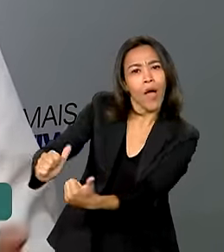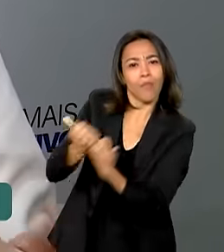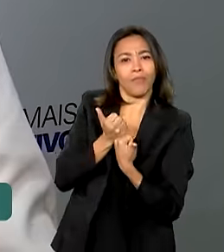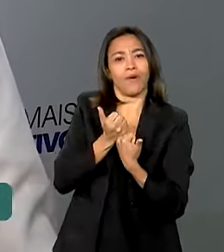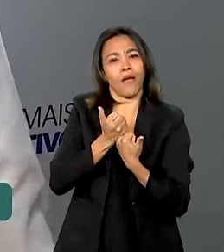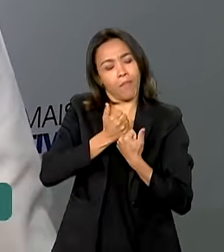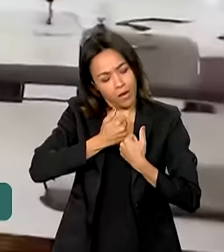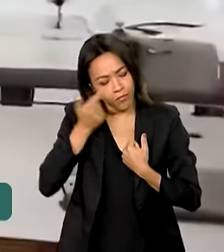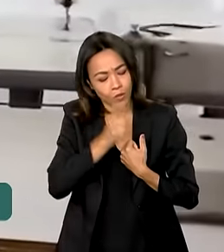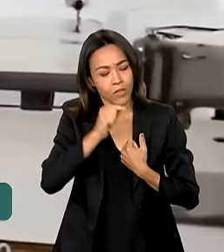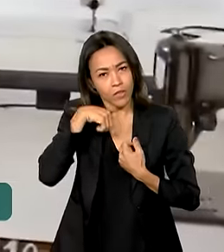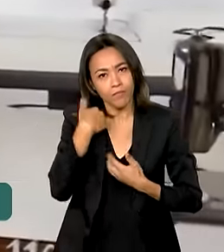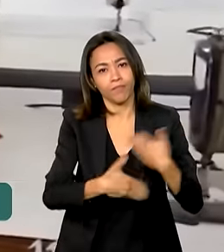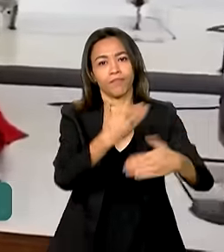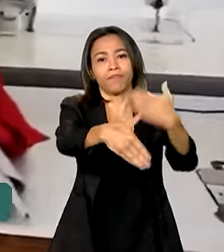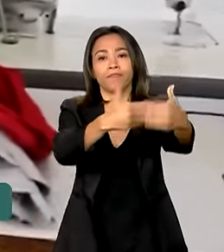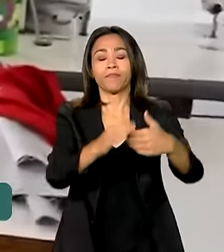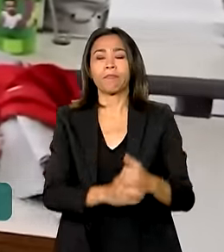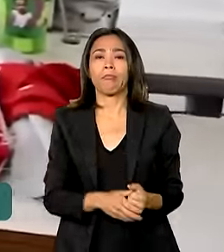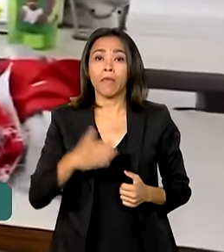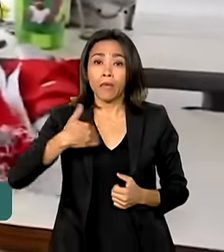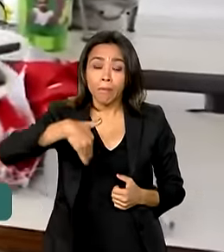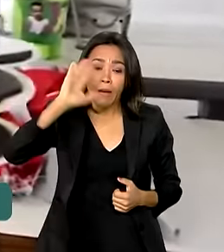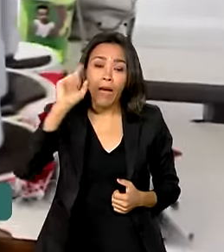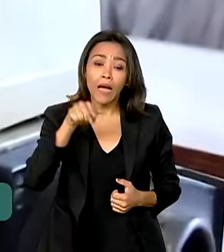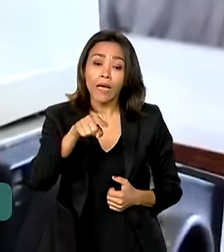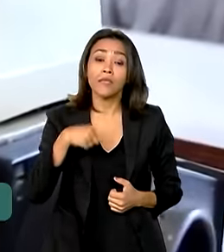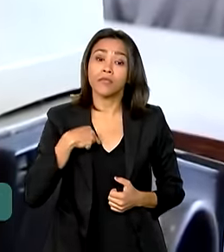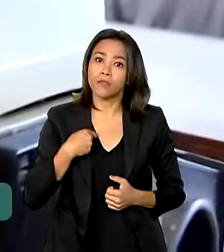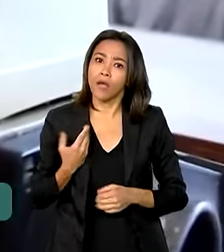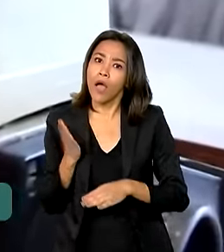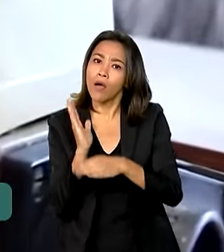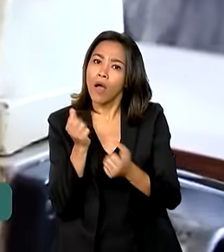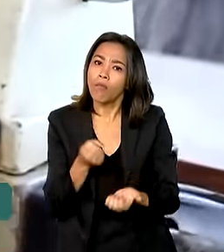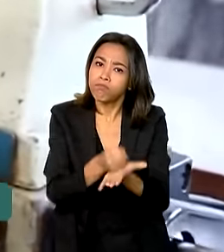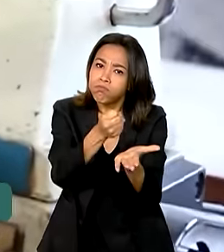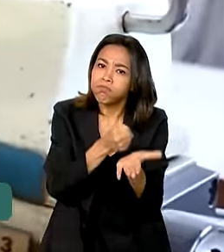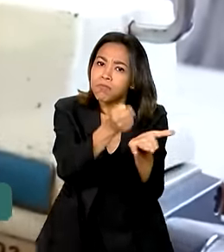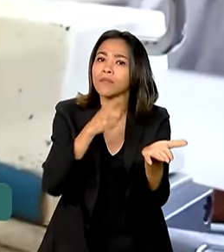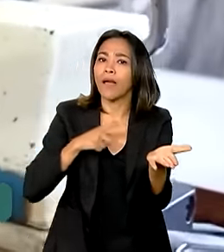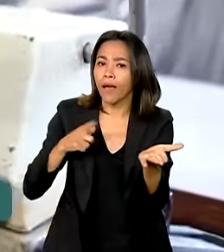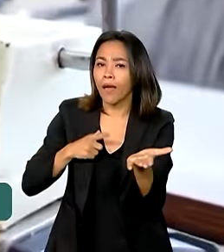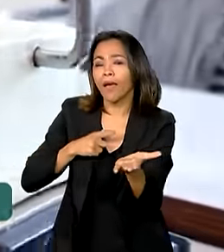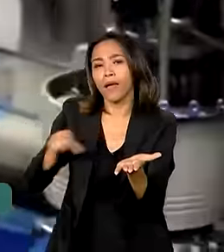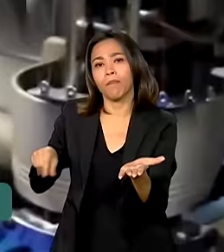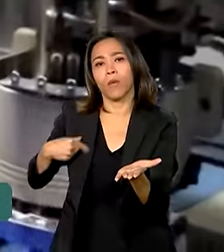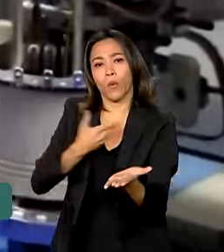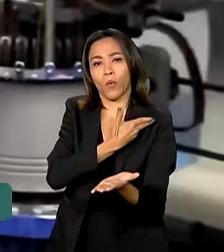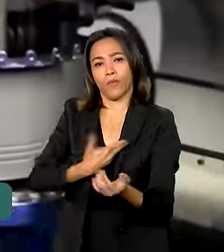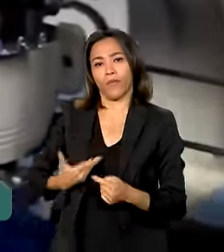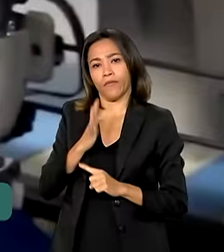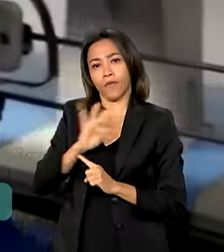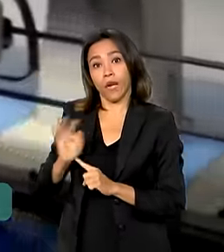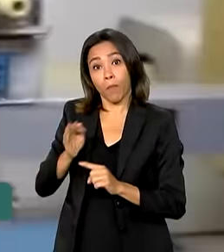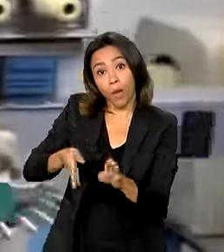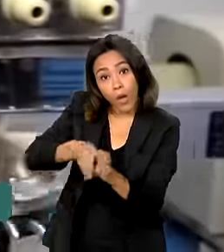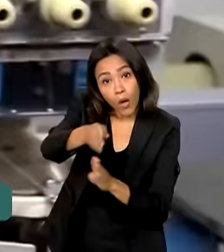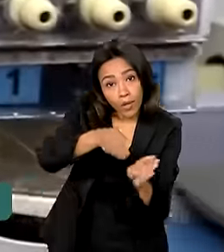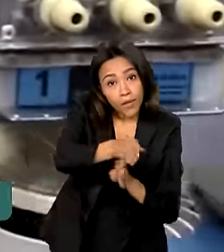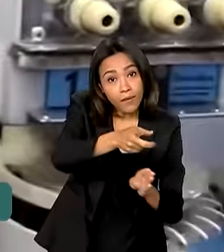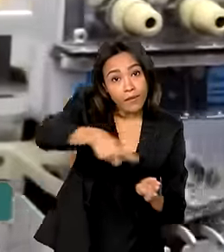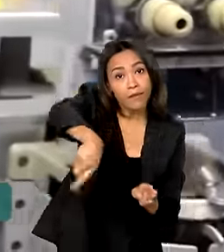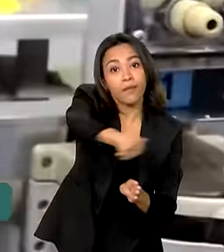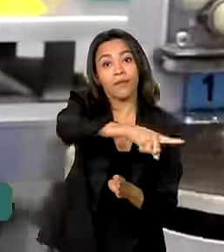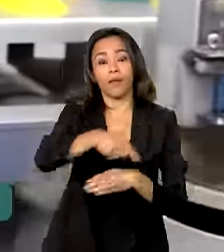realmente seja possível. E mais benefícios estão sendo finalizados pelo governo federal para auxiliar a